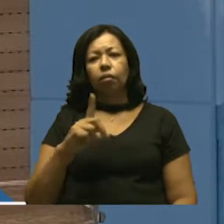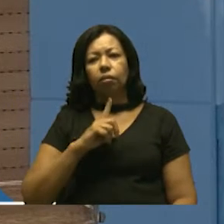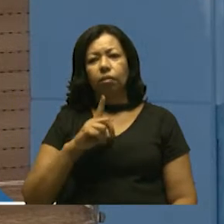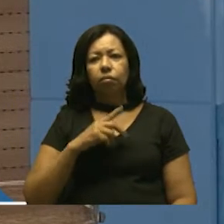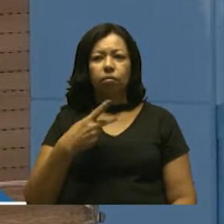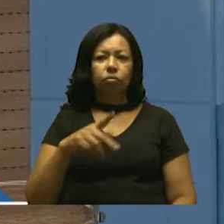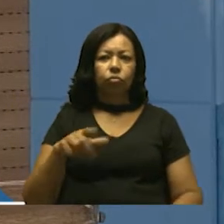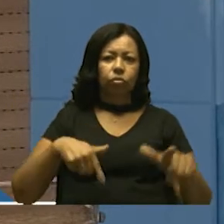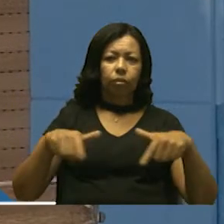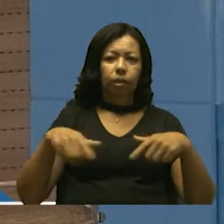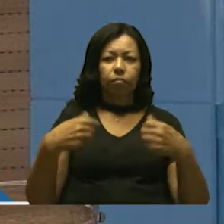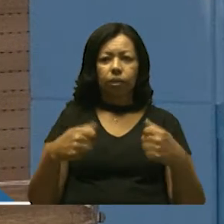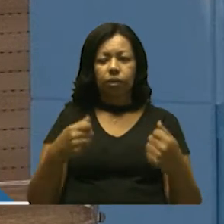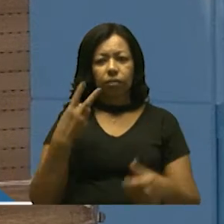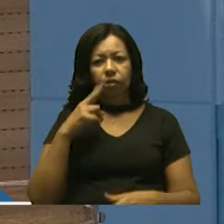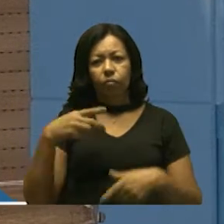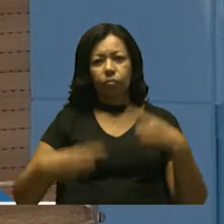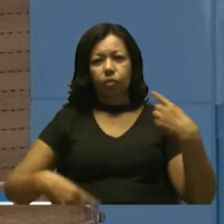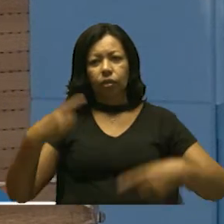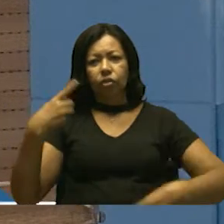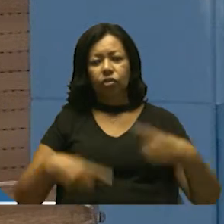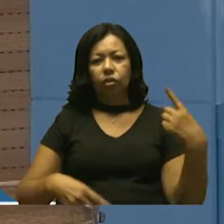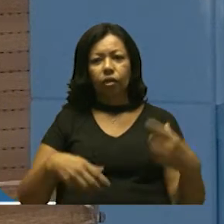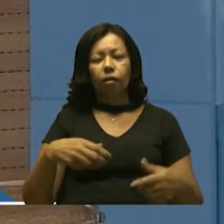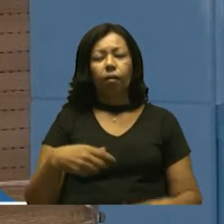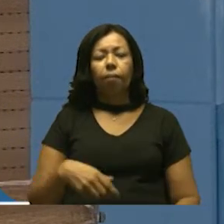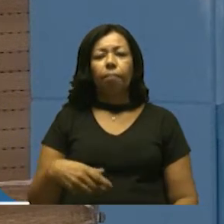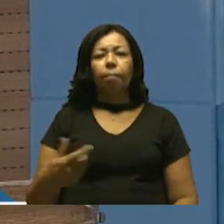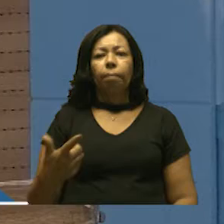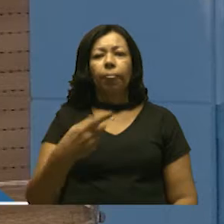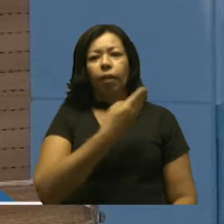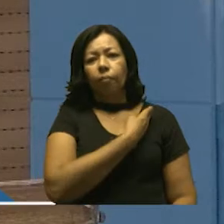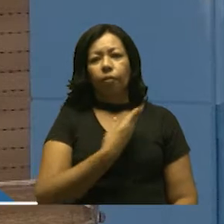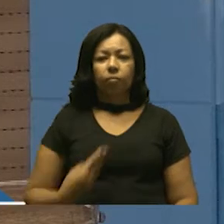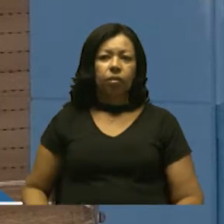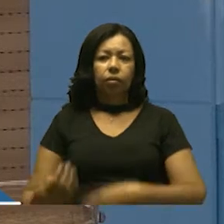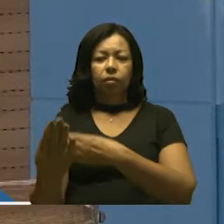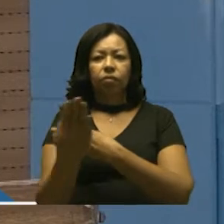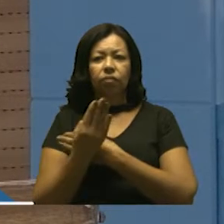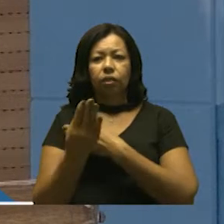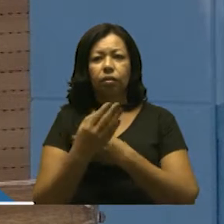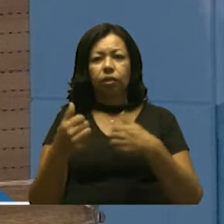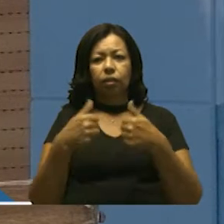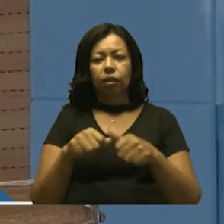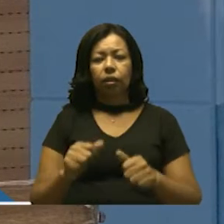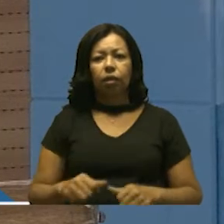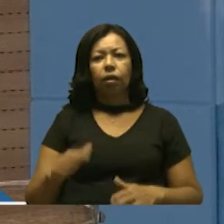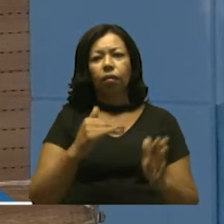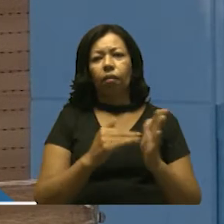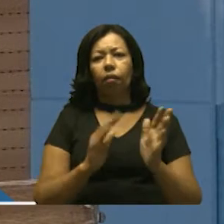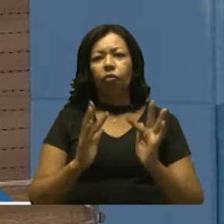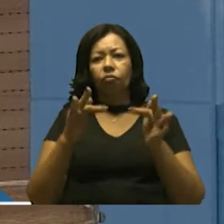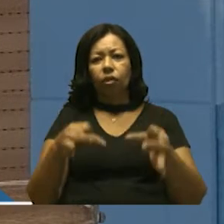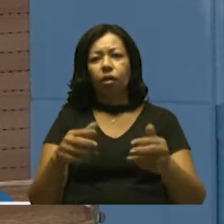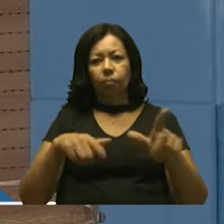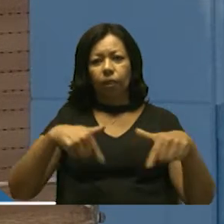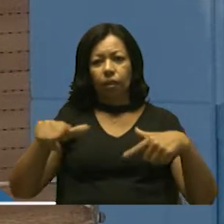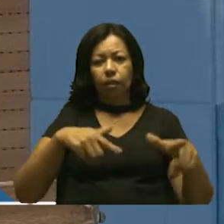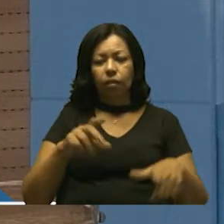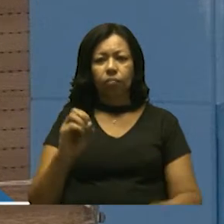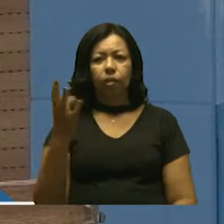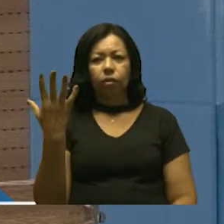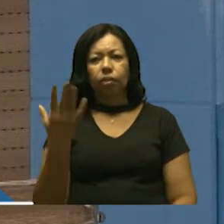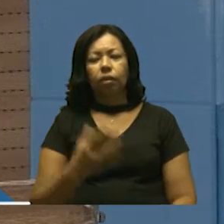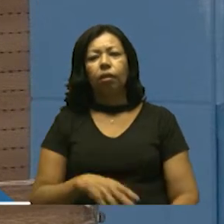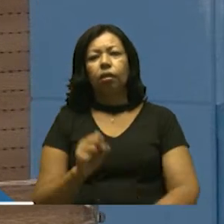quadro. Tem que ser encarado como política pública, é isso que eu defendo, é isso que eu estarei, até o último segundo, batalhando para acontecer.